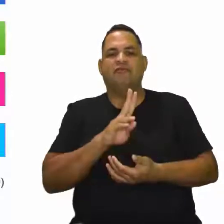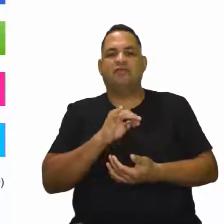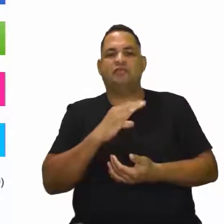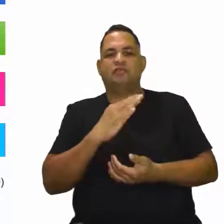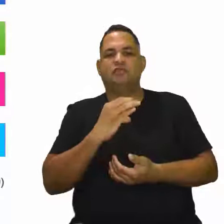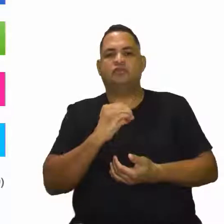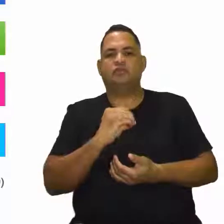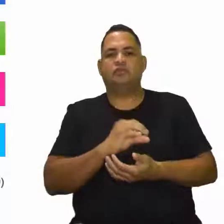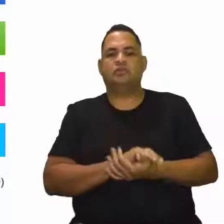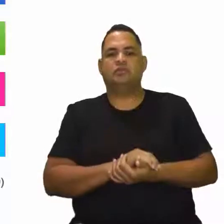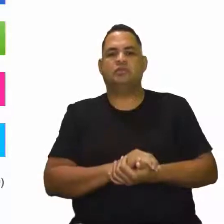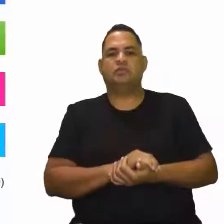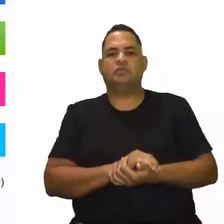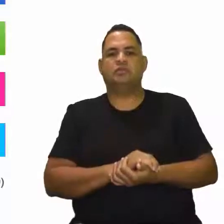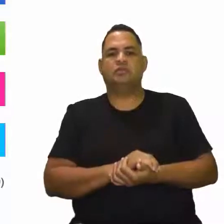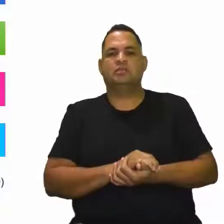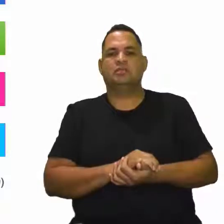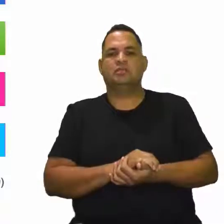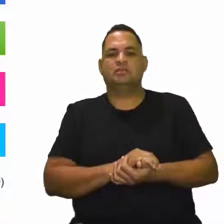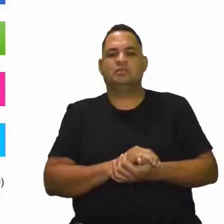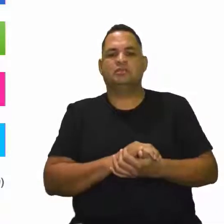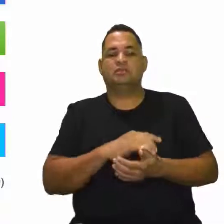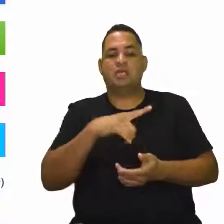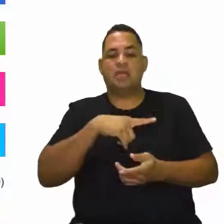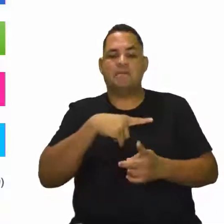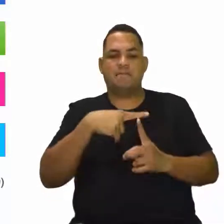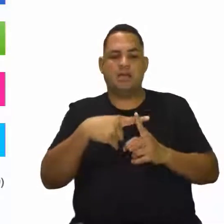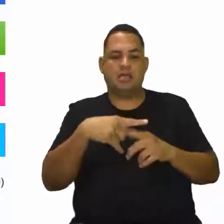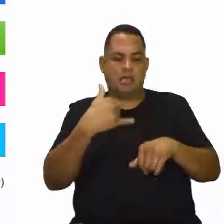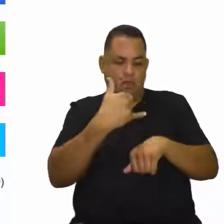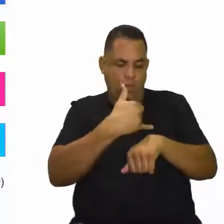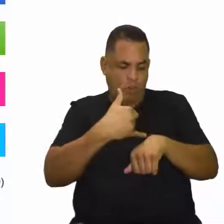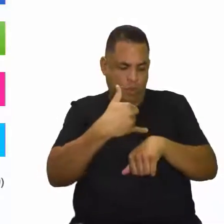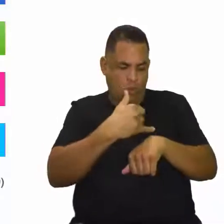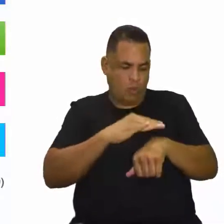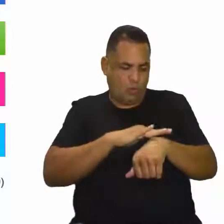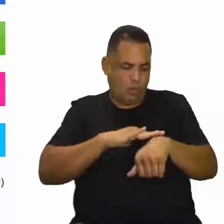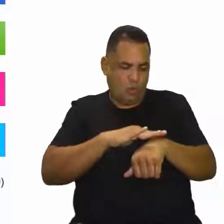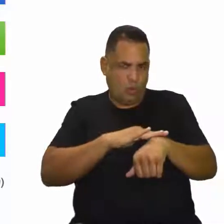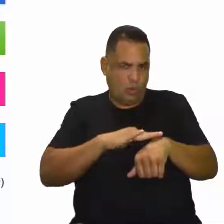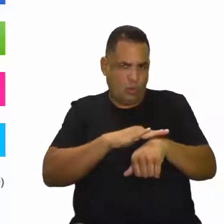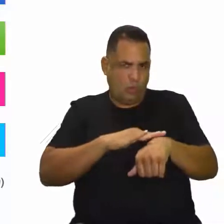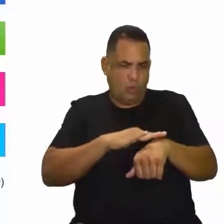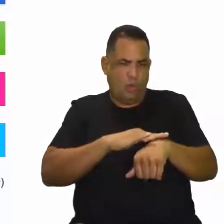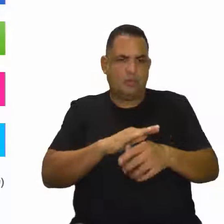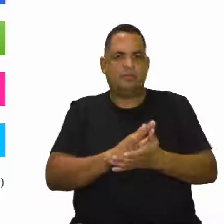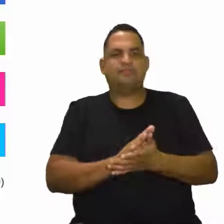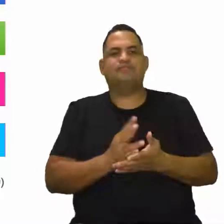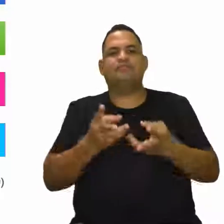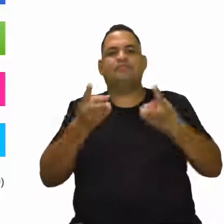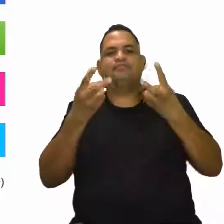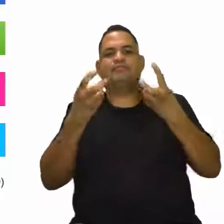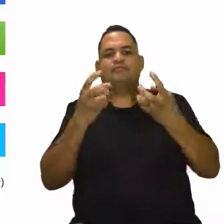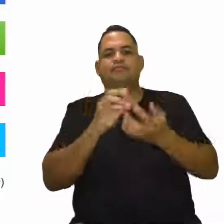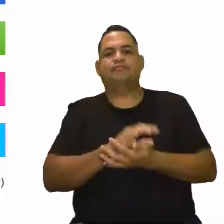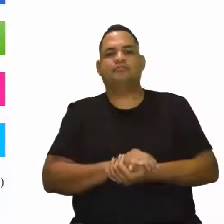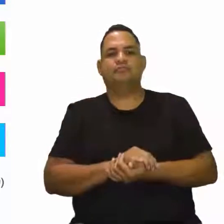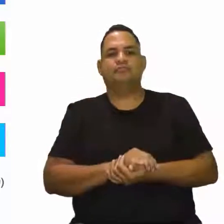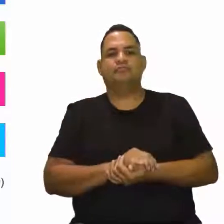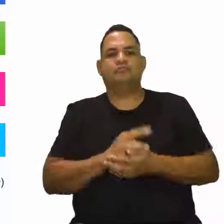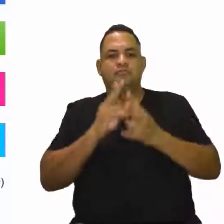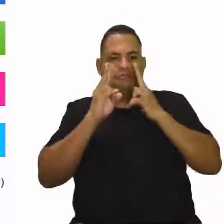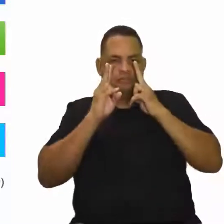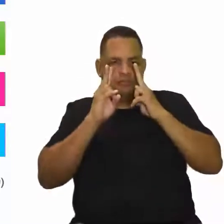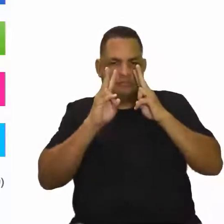Tem menos vício. E é mais oleosa, né? Percebe-se também aí uma visão,